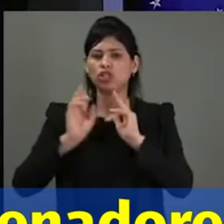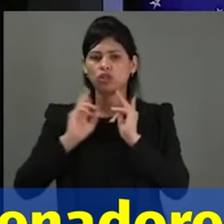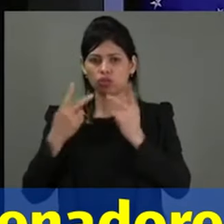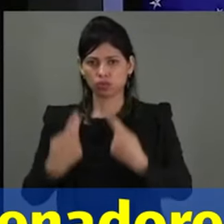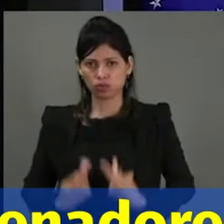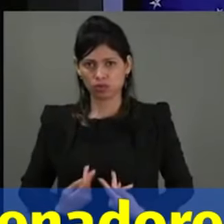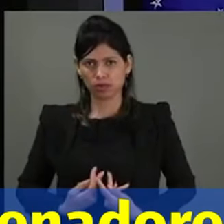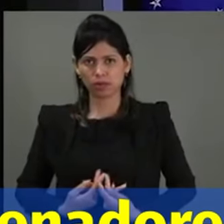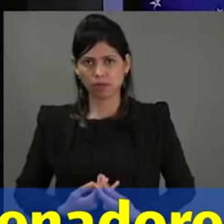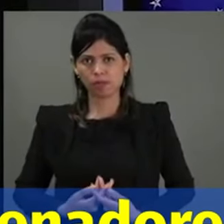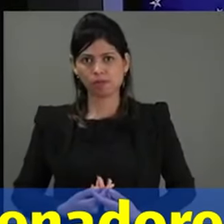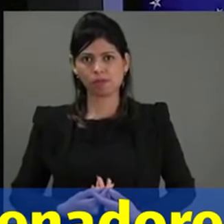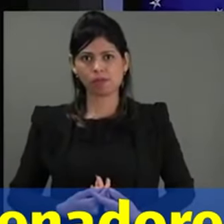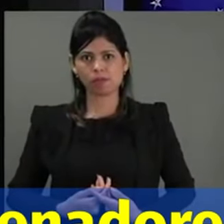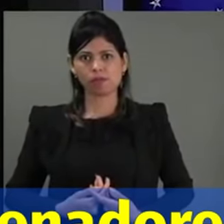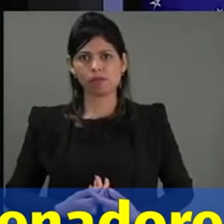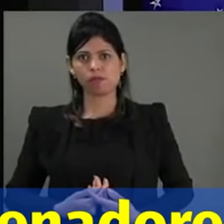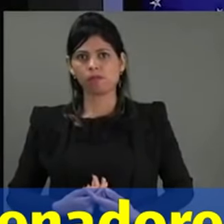trouxe aqui